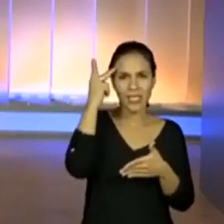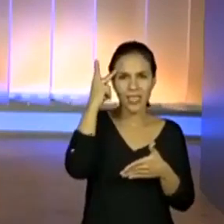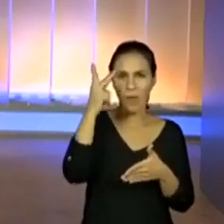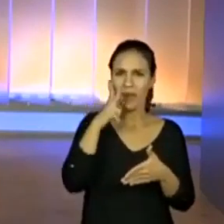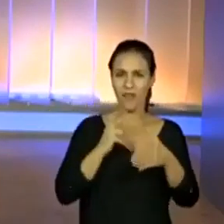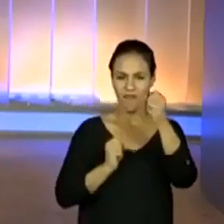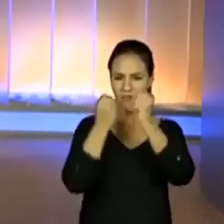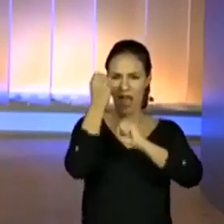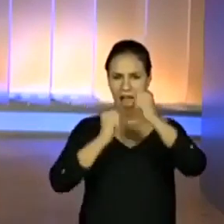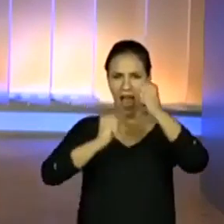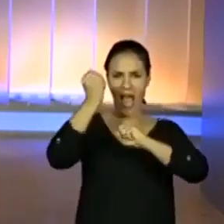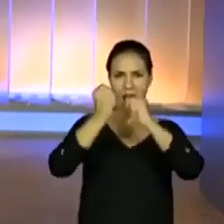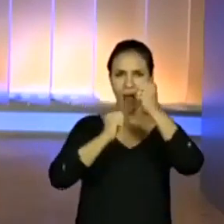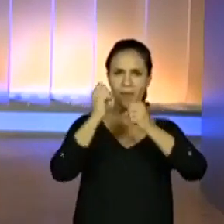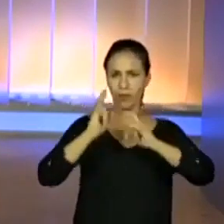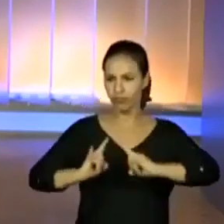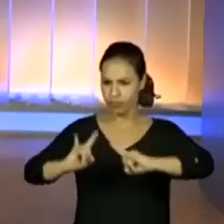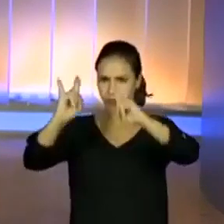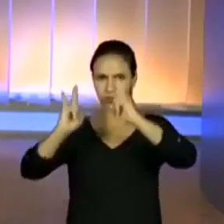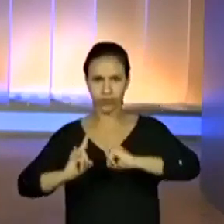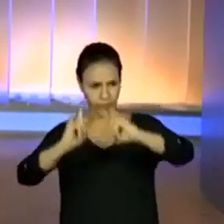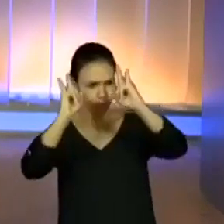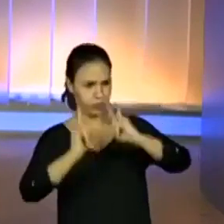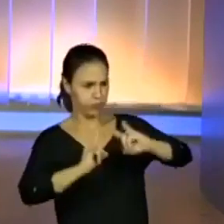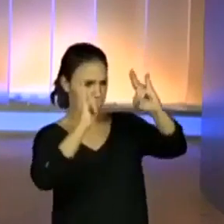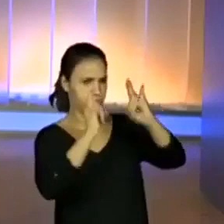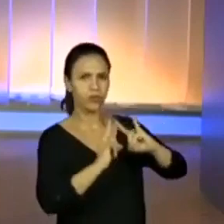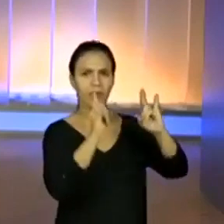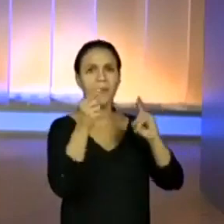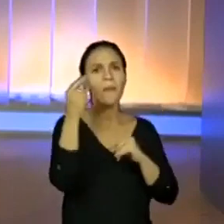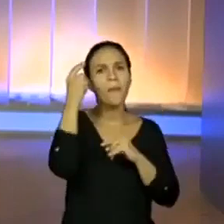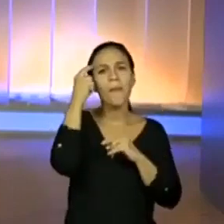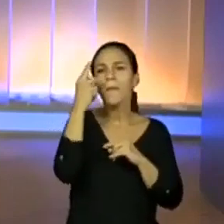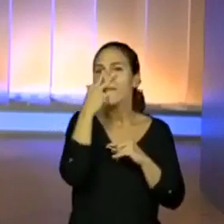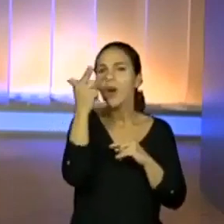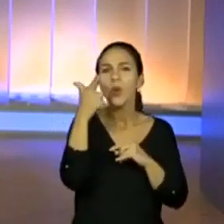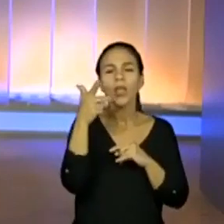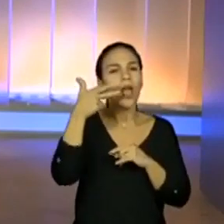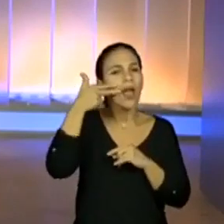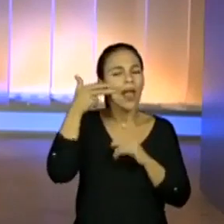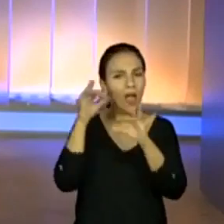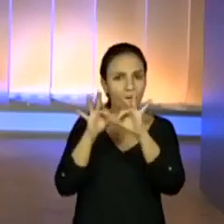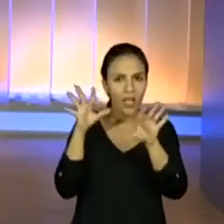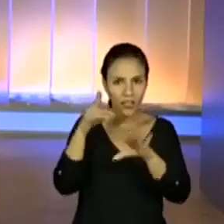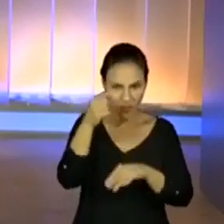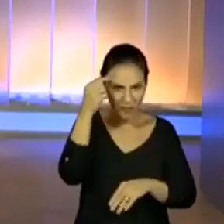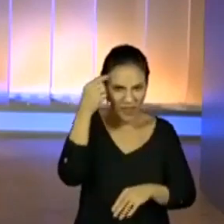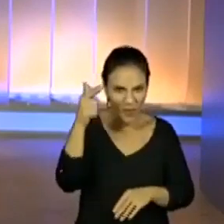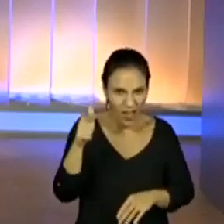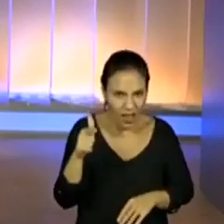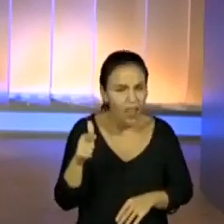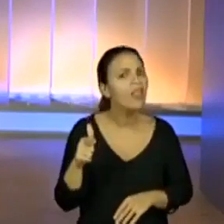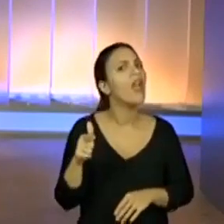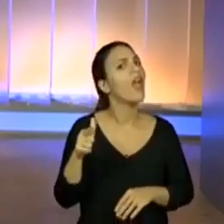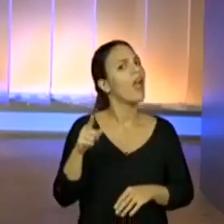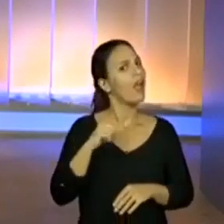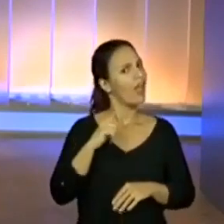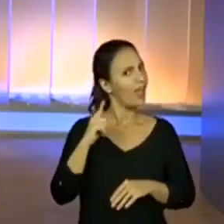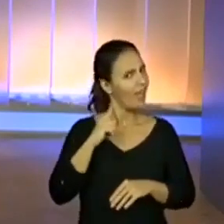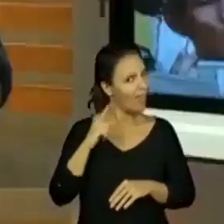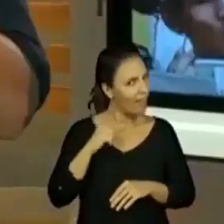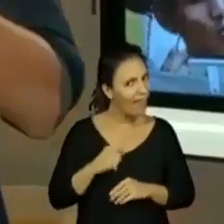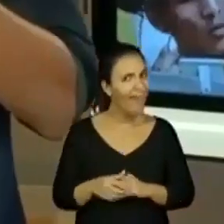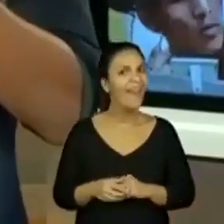industrializado, que os indígenas não estão presentes aqui? Você já parou para pensar nisso? Agora, veja.